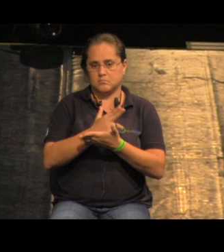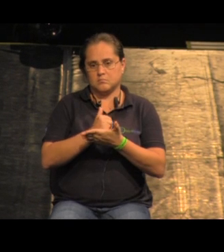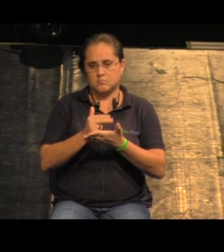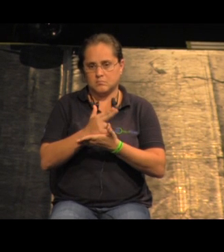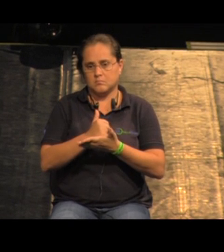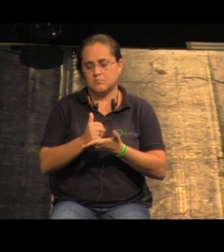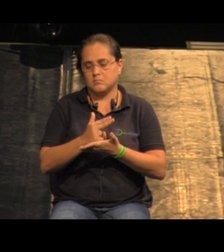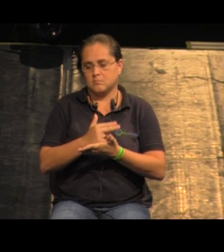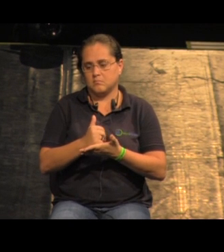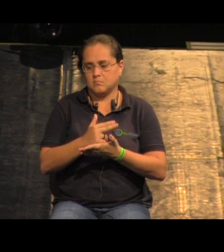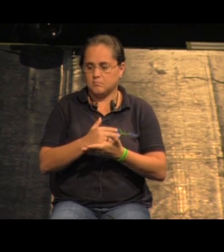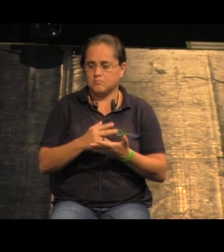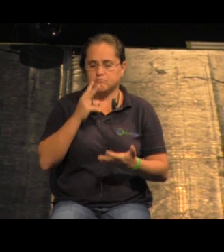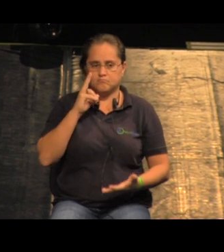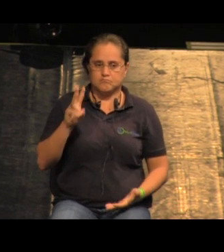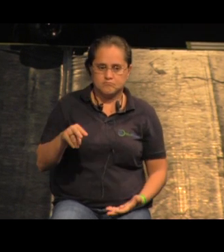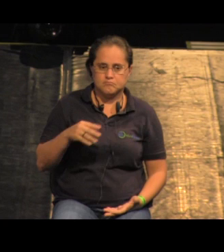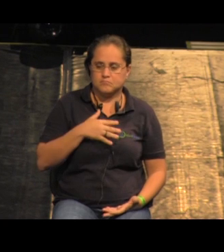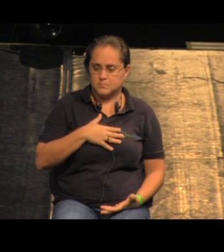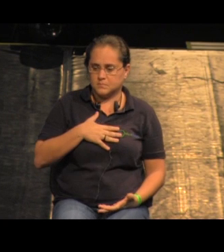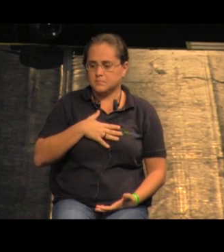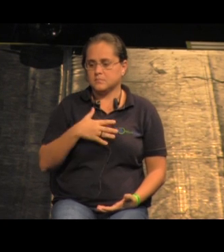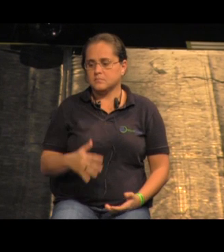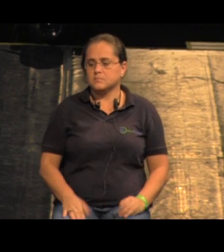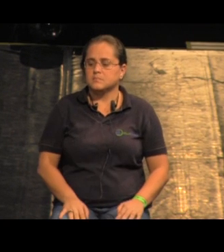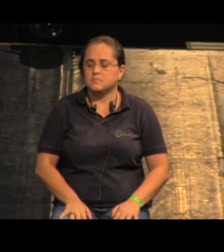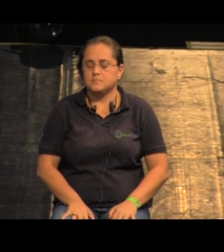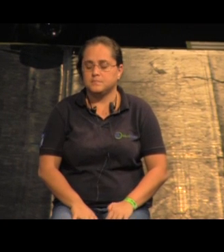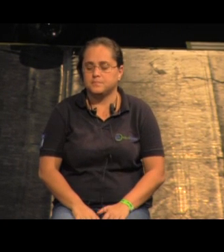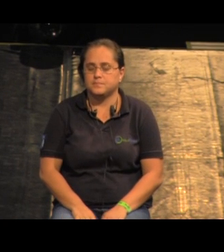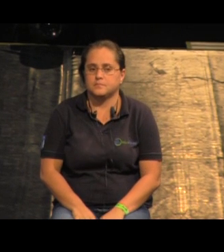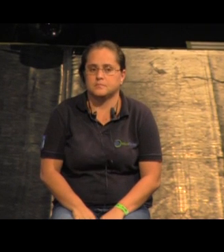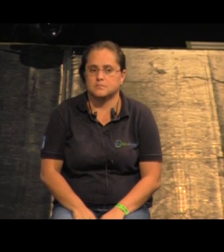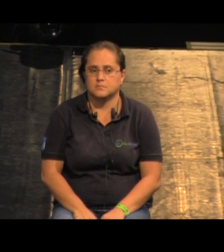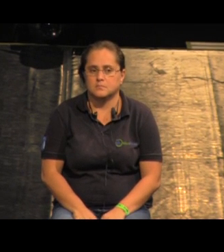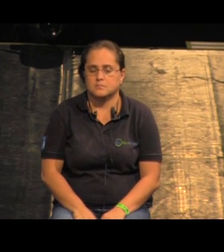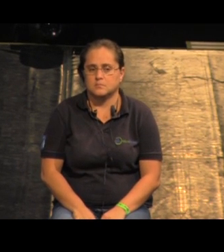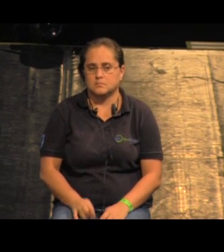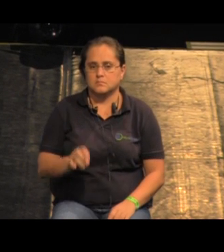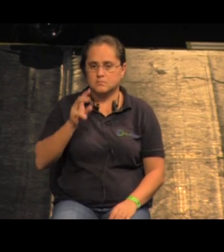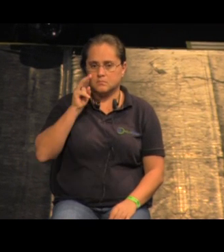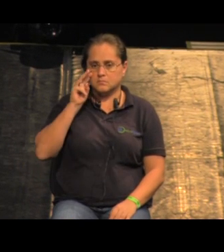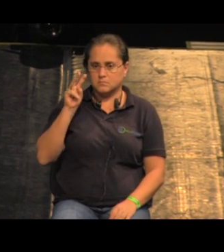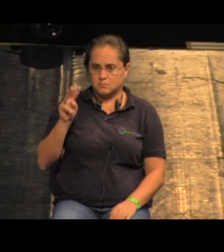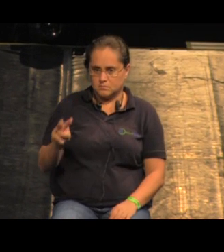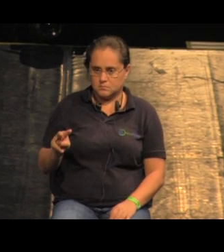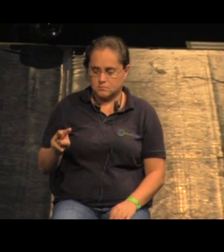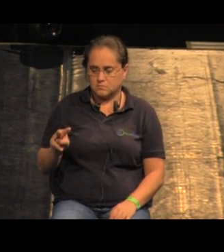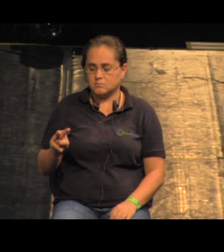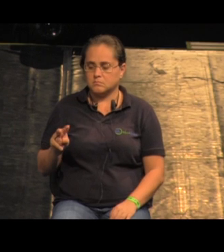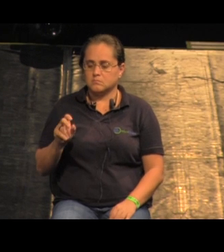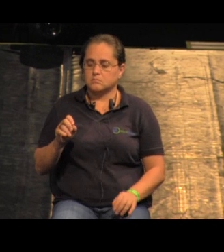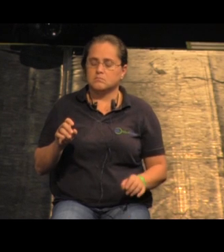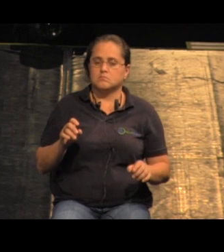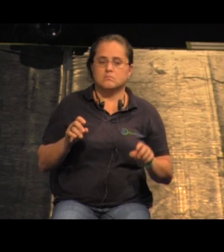resolvia nada, assim, mas... Isso aqui é só para a gente ver a relação que tem